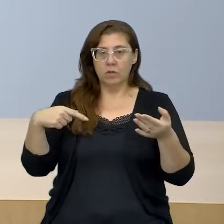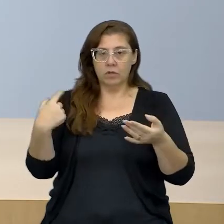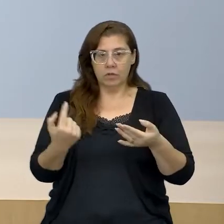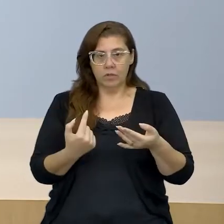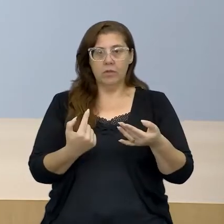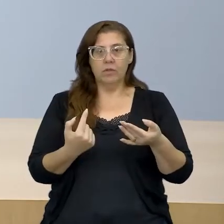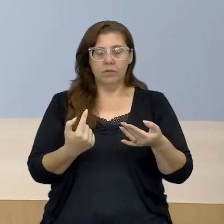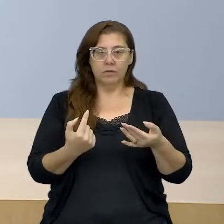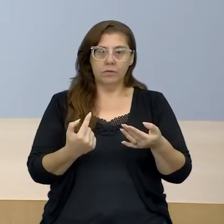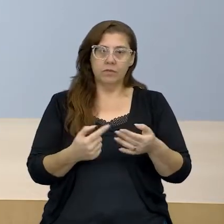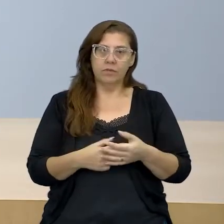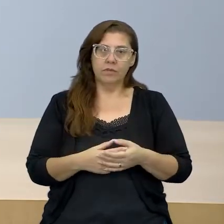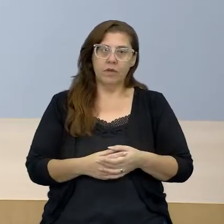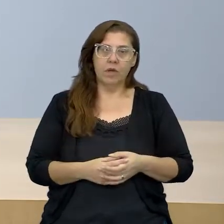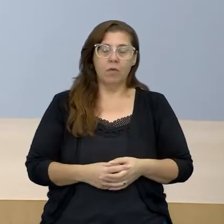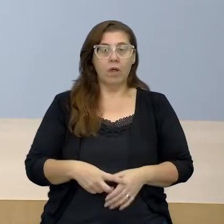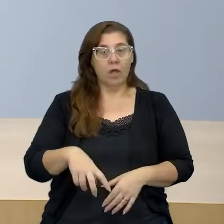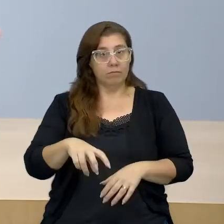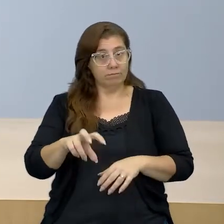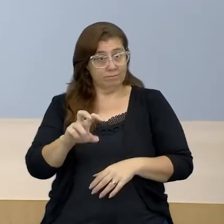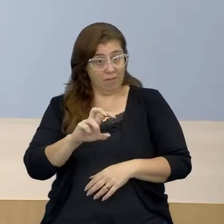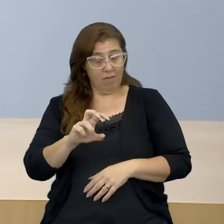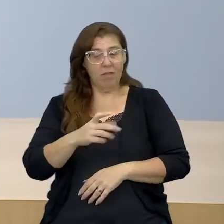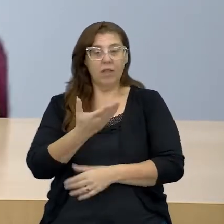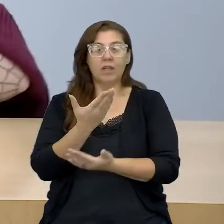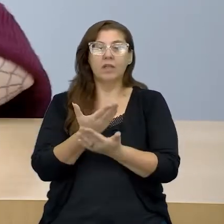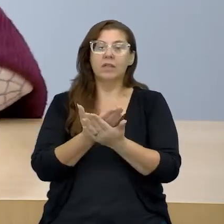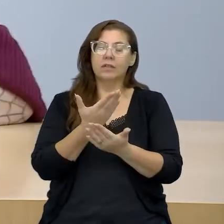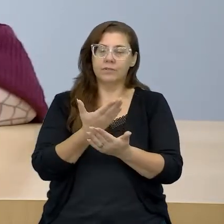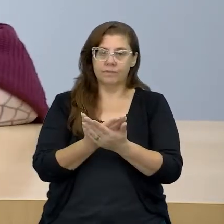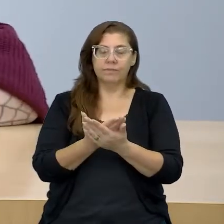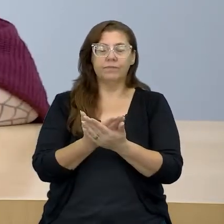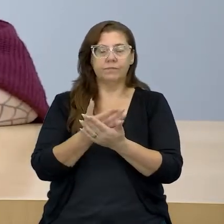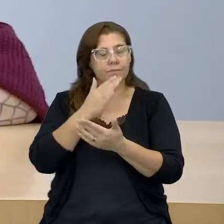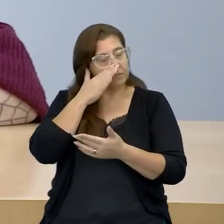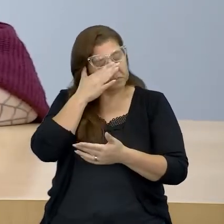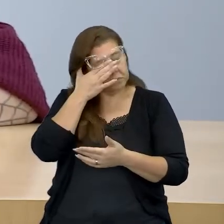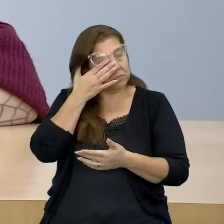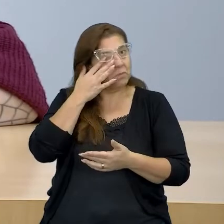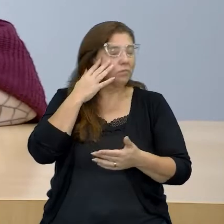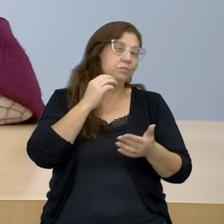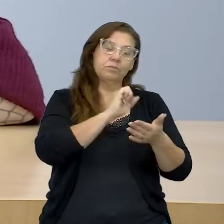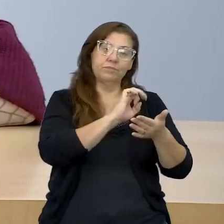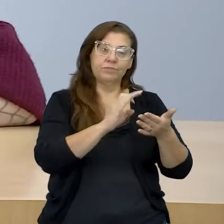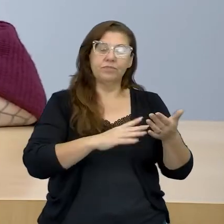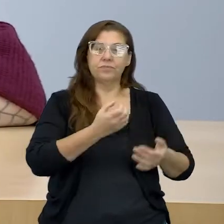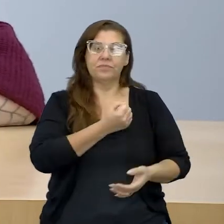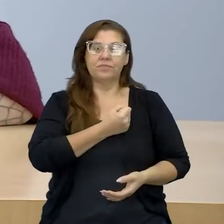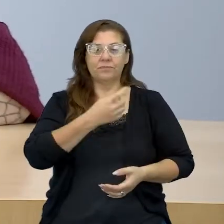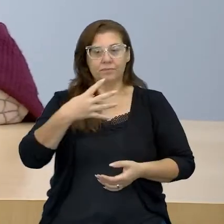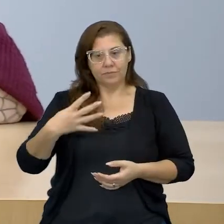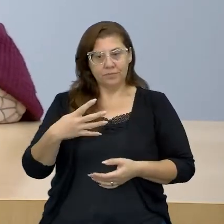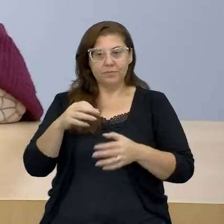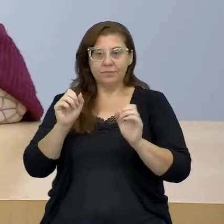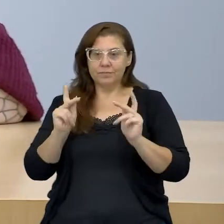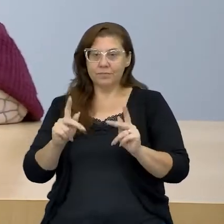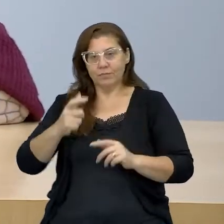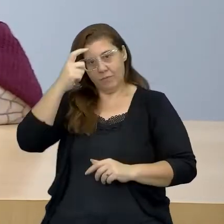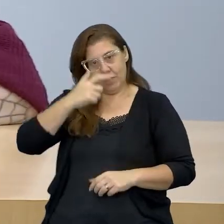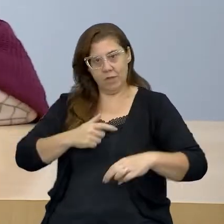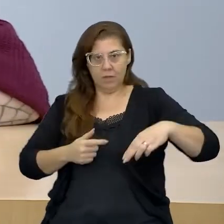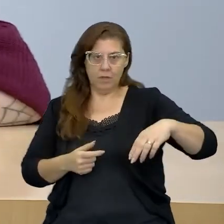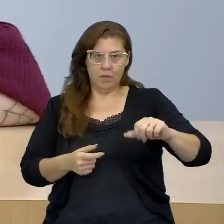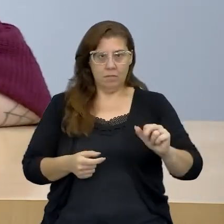fazer a nossa quinta aula da atividade 4, tá certo? Eu sou a